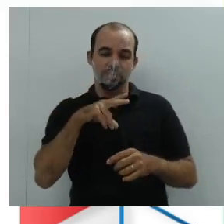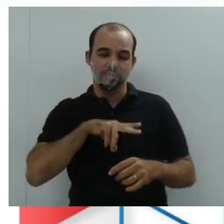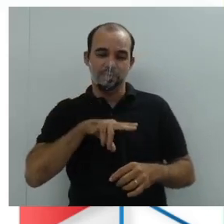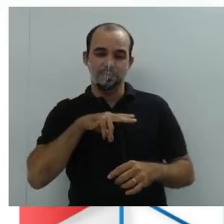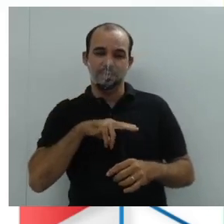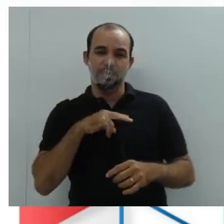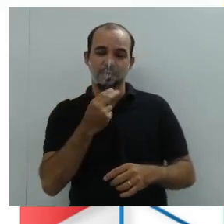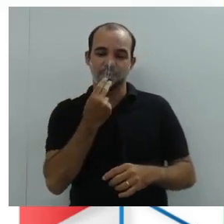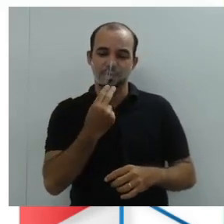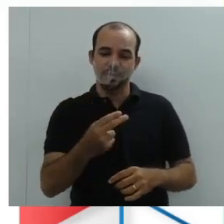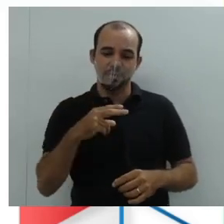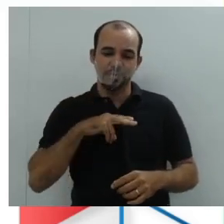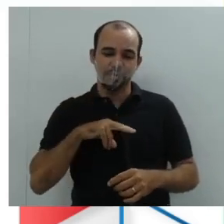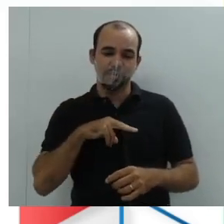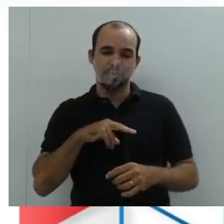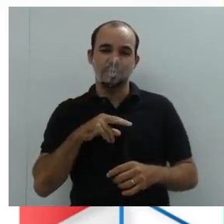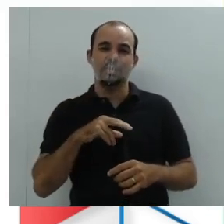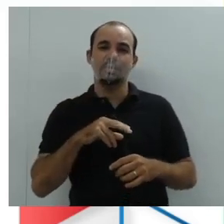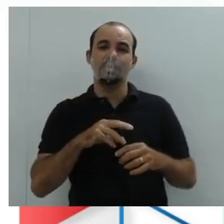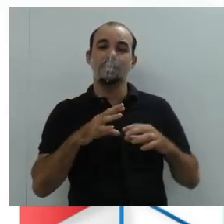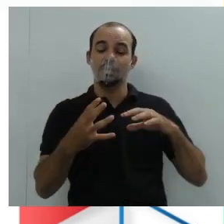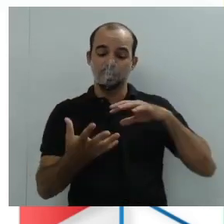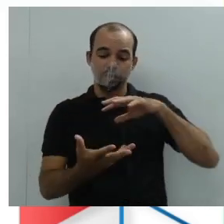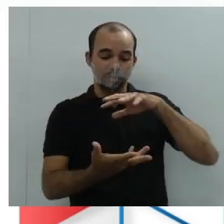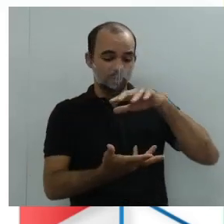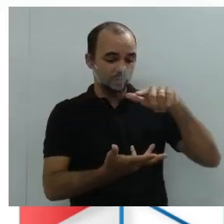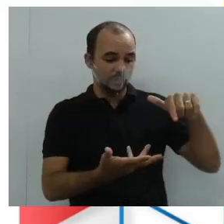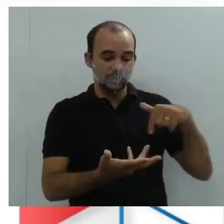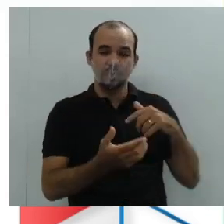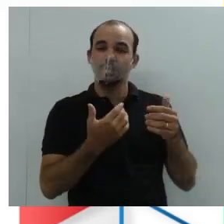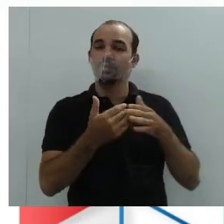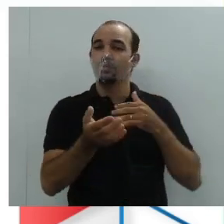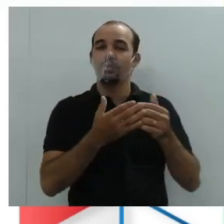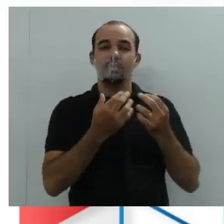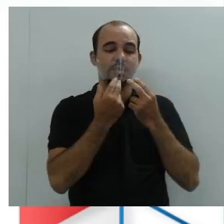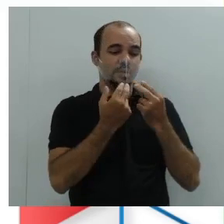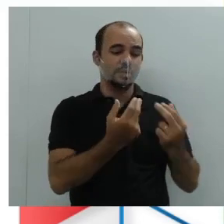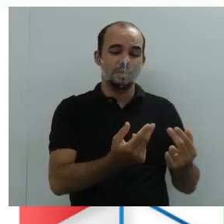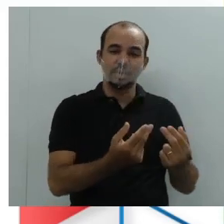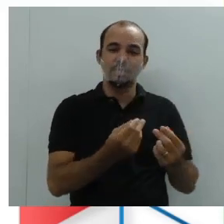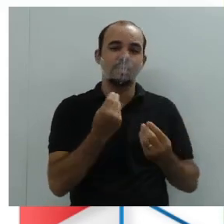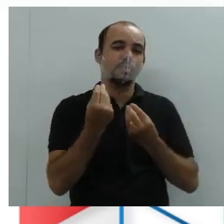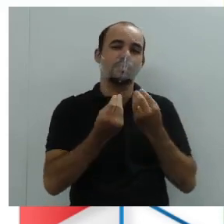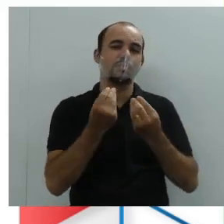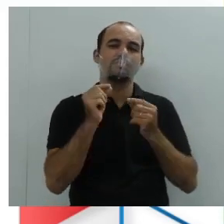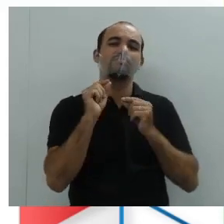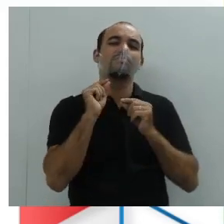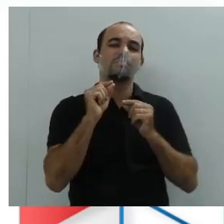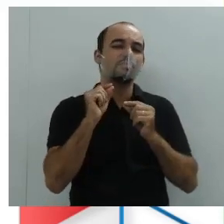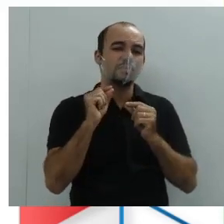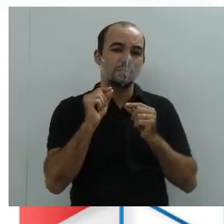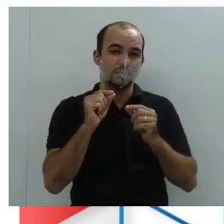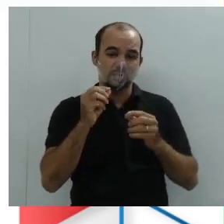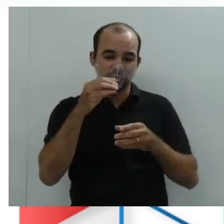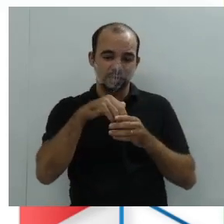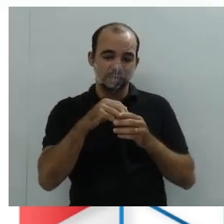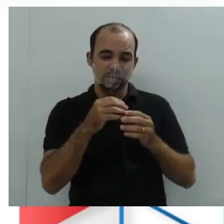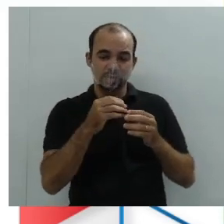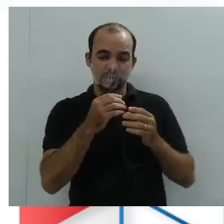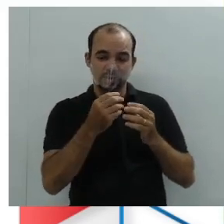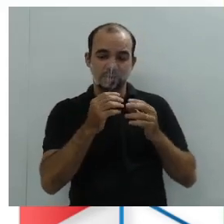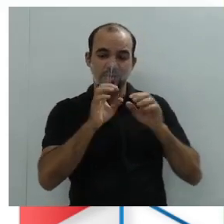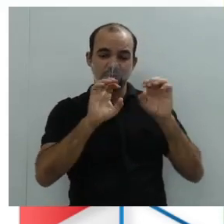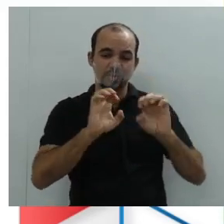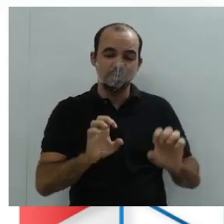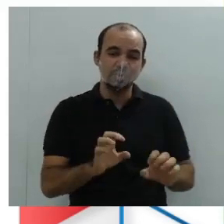apenas a língua portuguesa, mas todo e qualquer idioma. Algumas pessoas acham que estudar uma